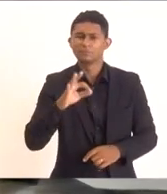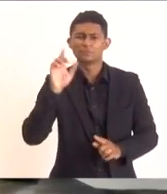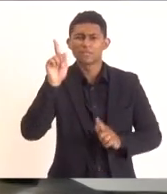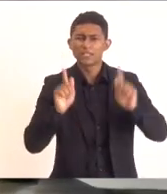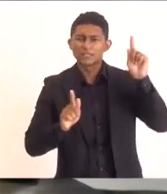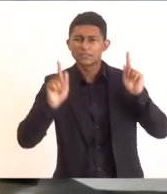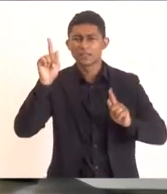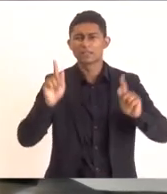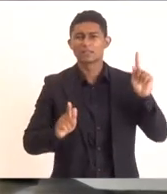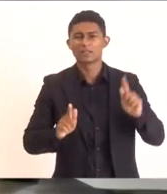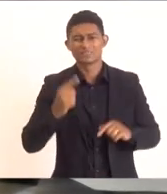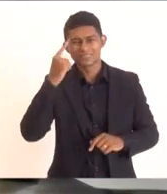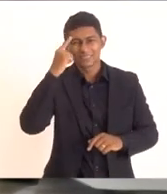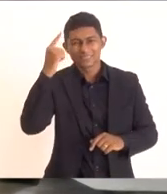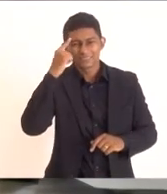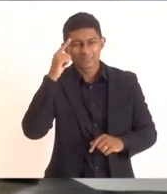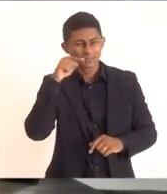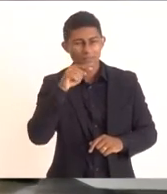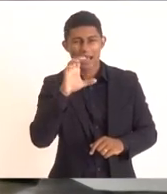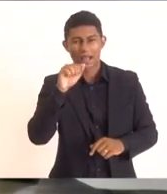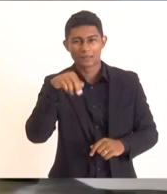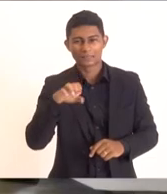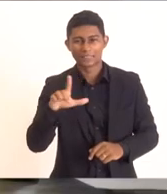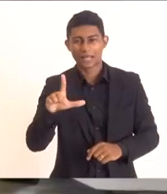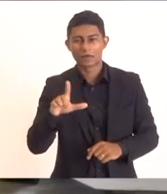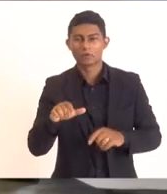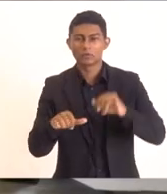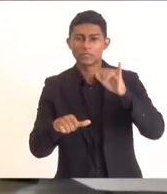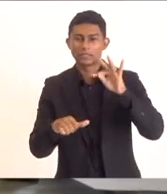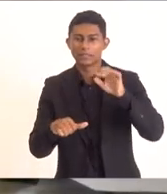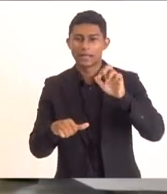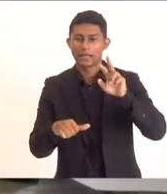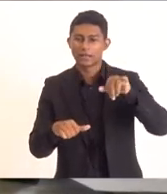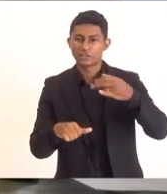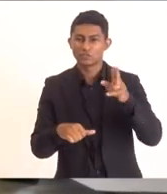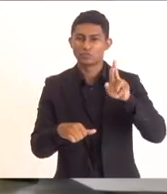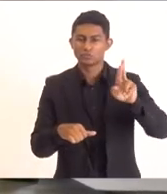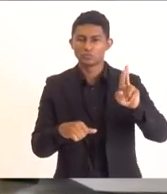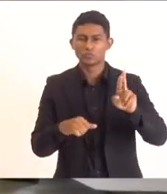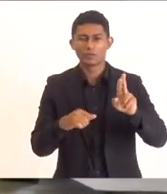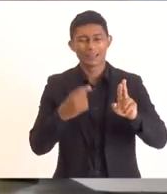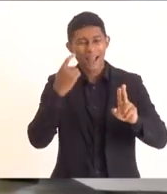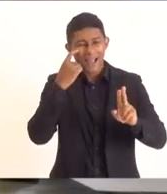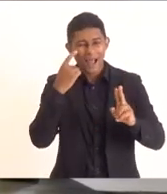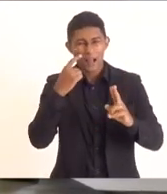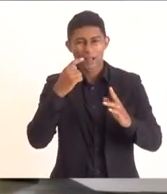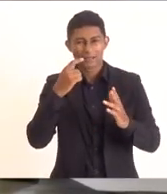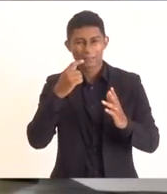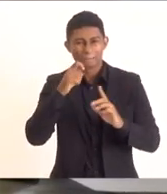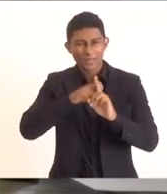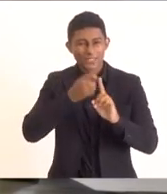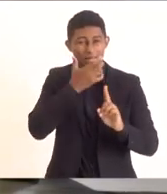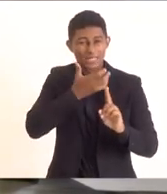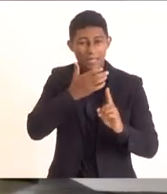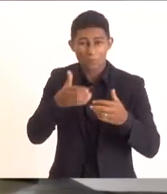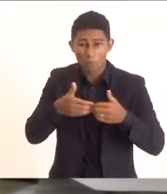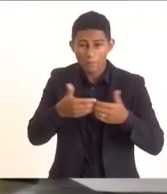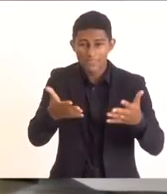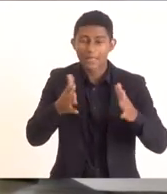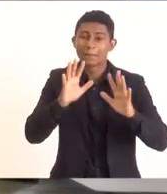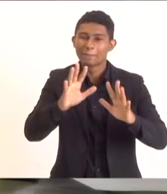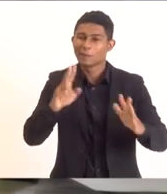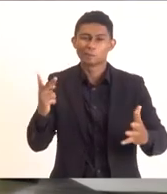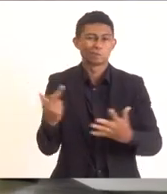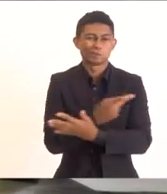dragagem do canal de Itajuru, ela estava programada agora para dezembro, mas teve um recurso. então,